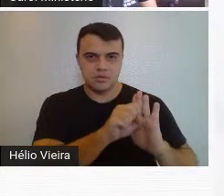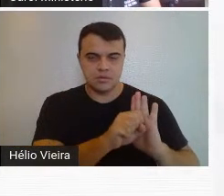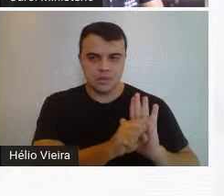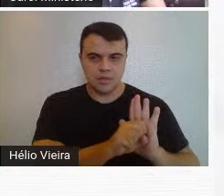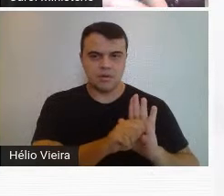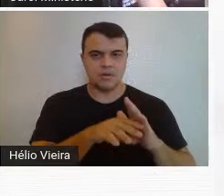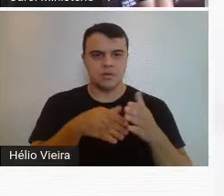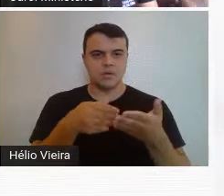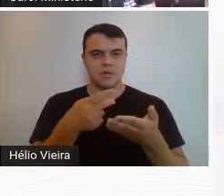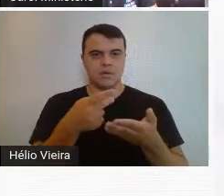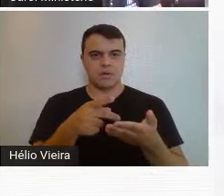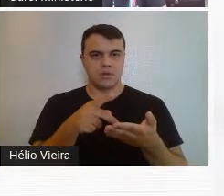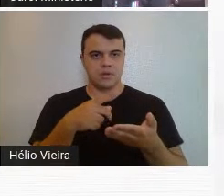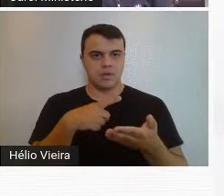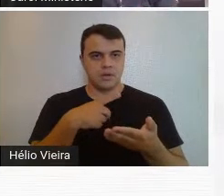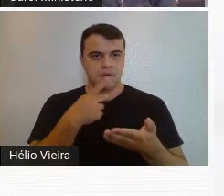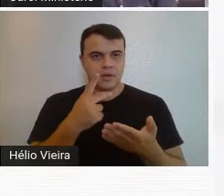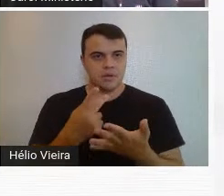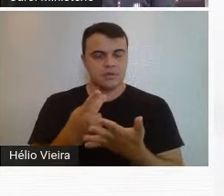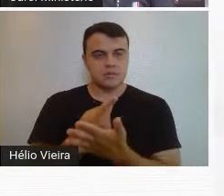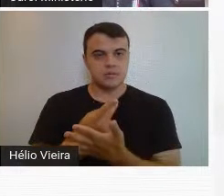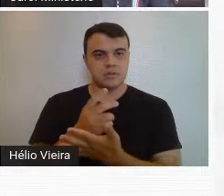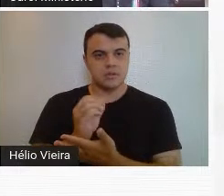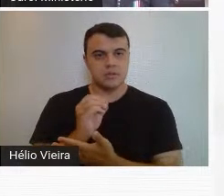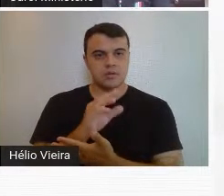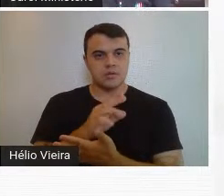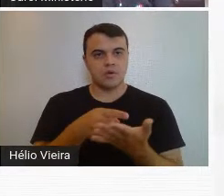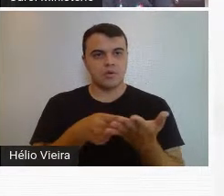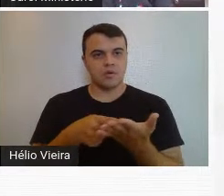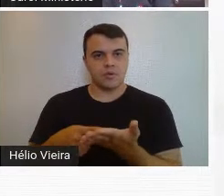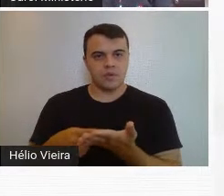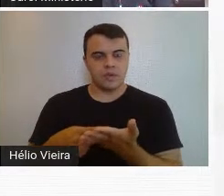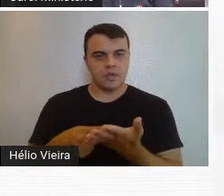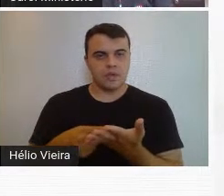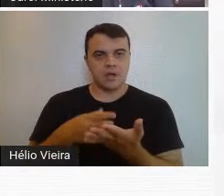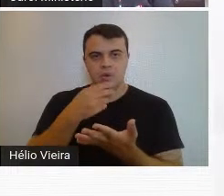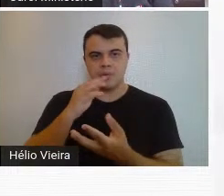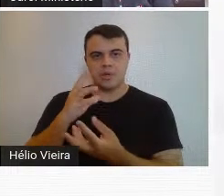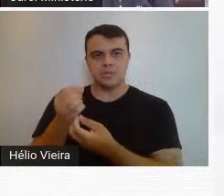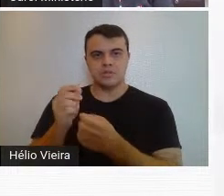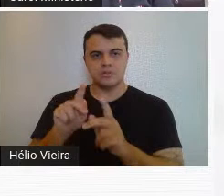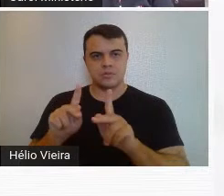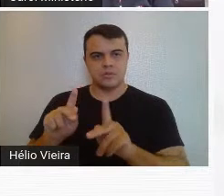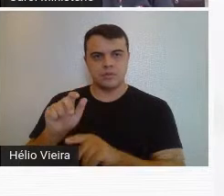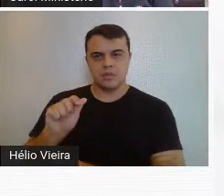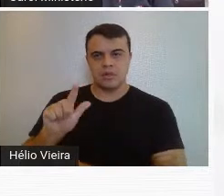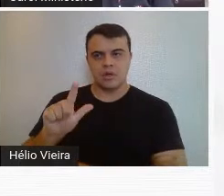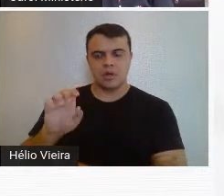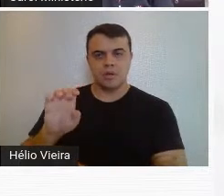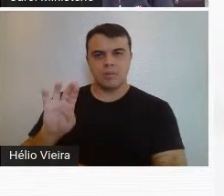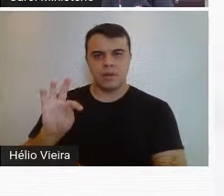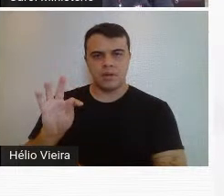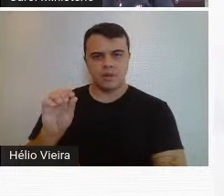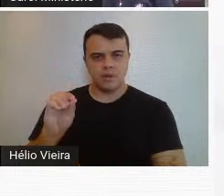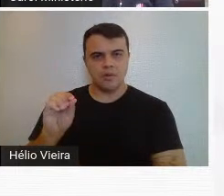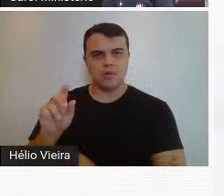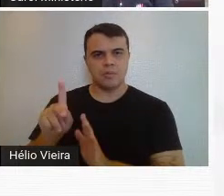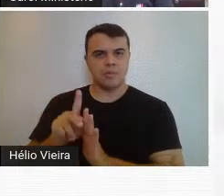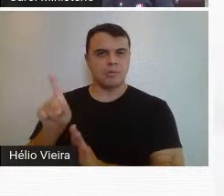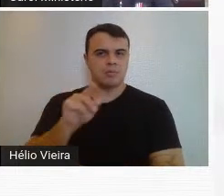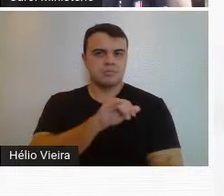Então, ele toma uma atitude também que é convidar o artista e o professor Alberto da Veiga Guignard, fluminense,